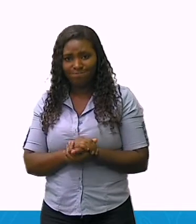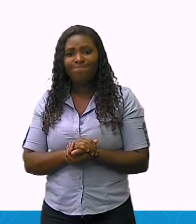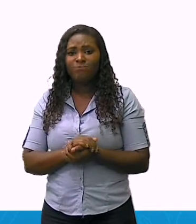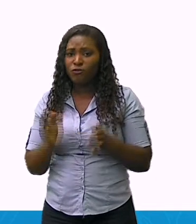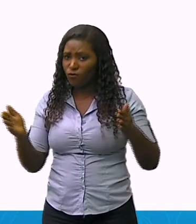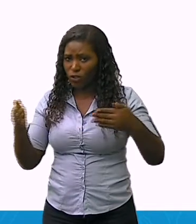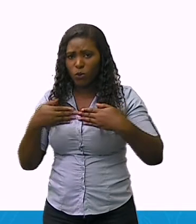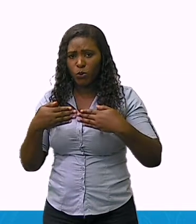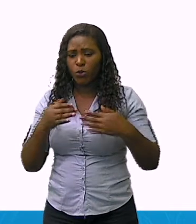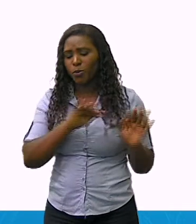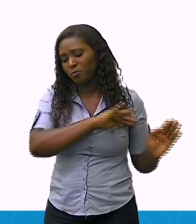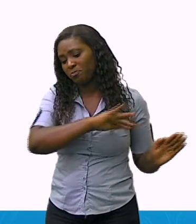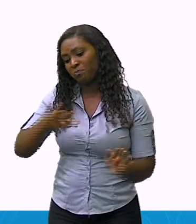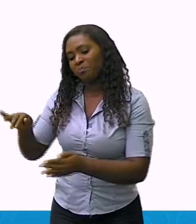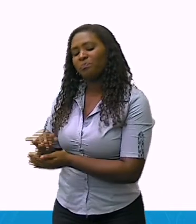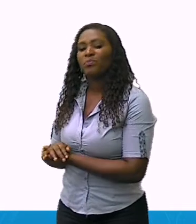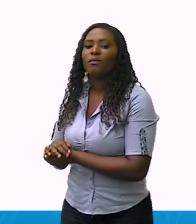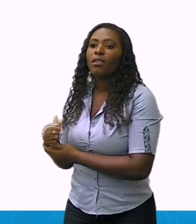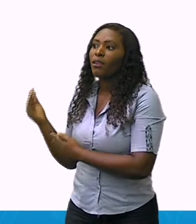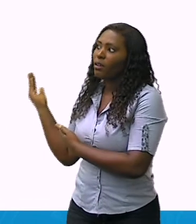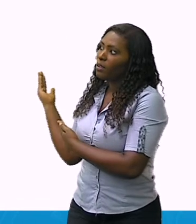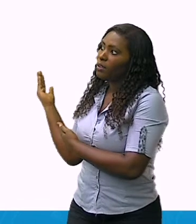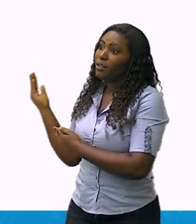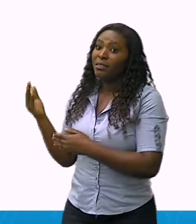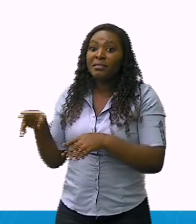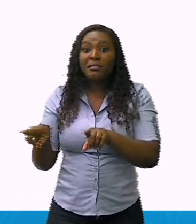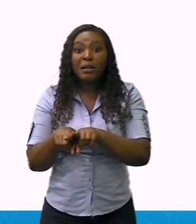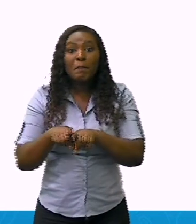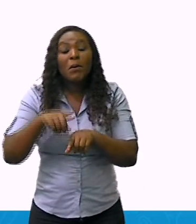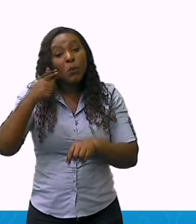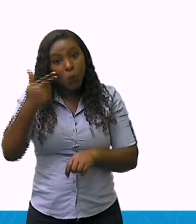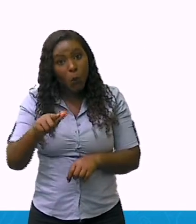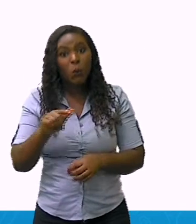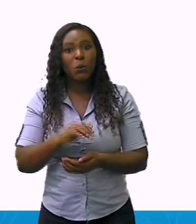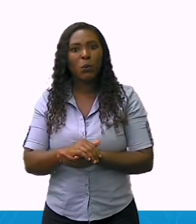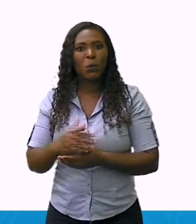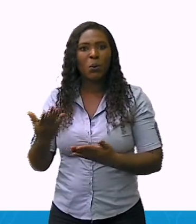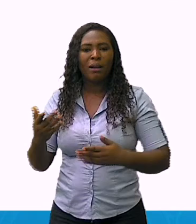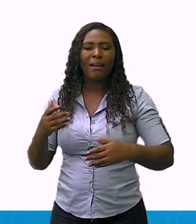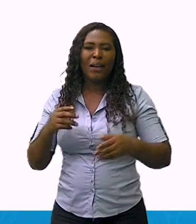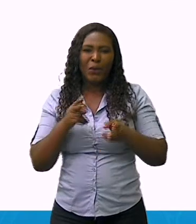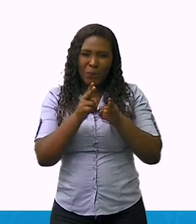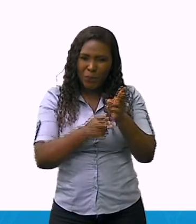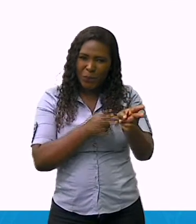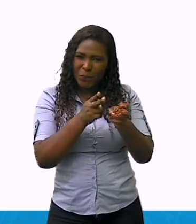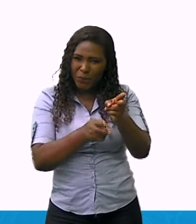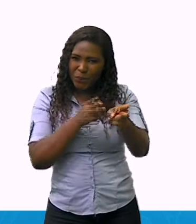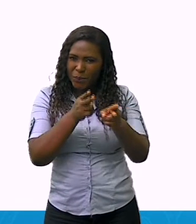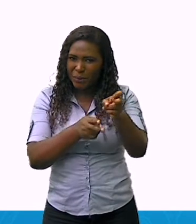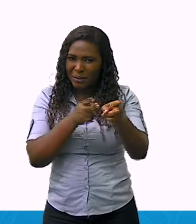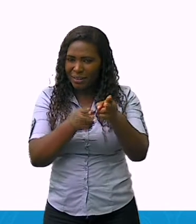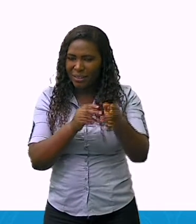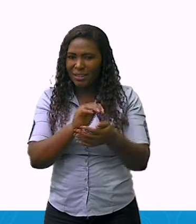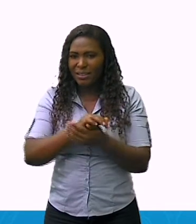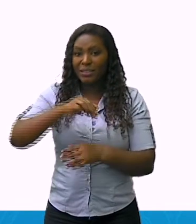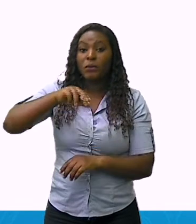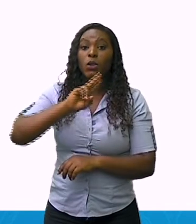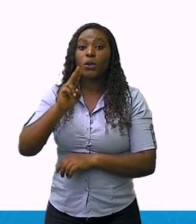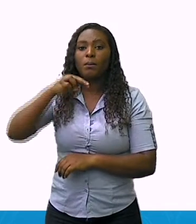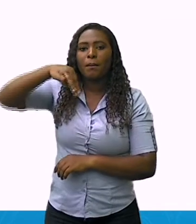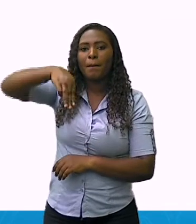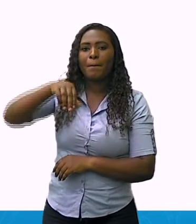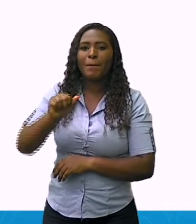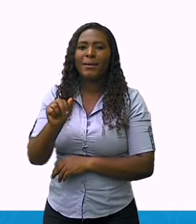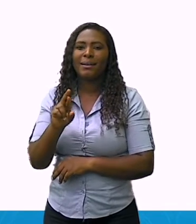paisagem cultural, nós temos aqui a representação da Maria Fumaça, que está localizada na Praça